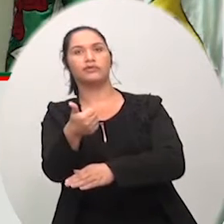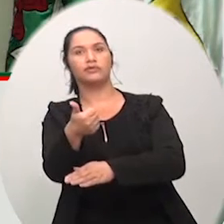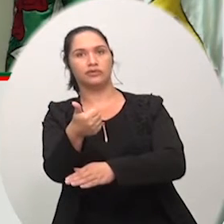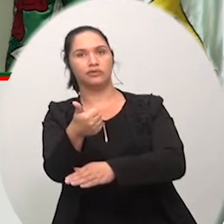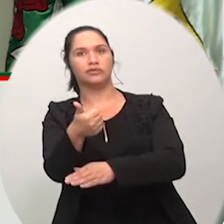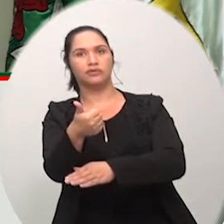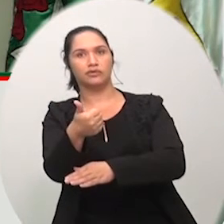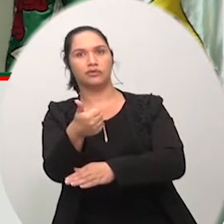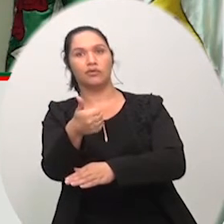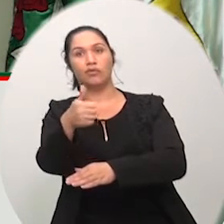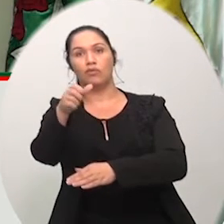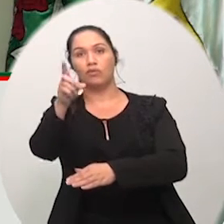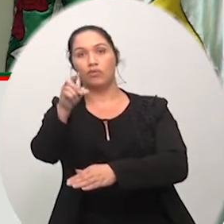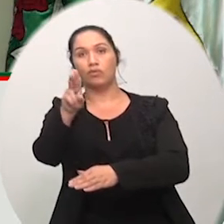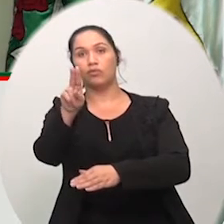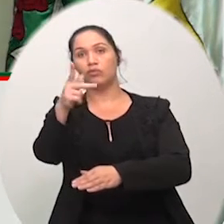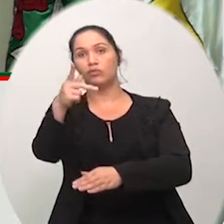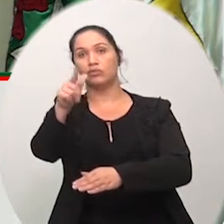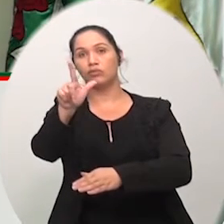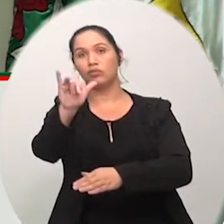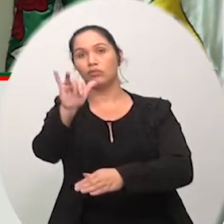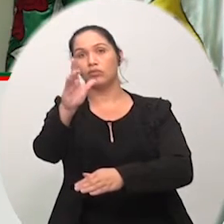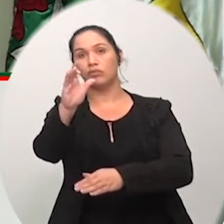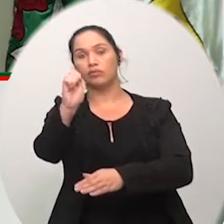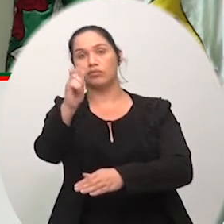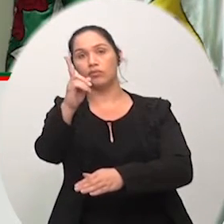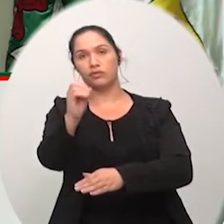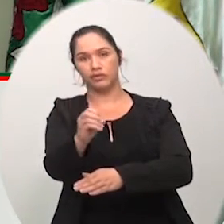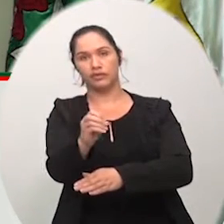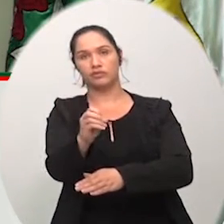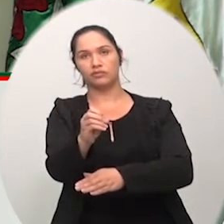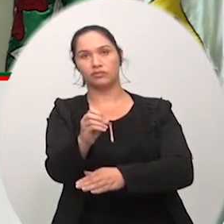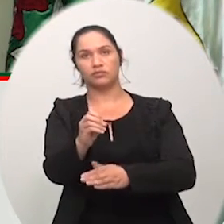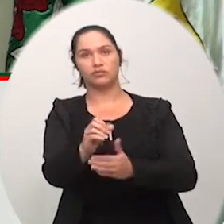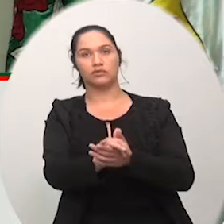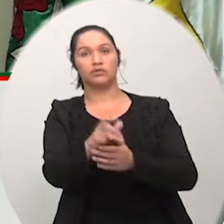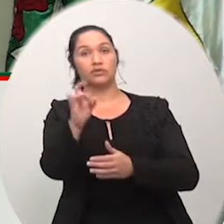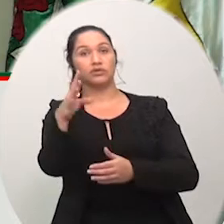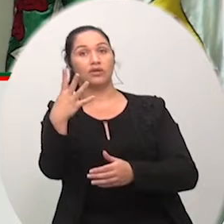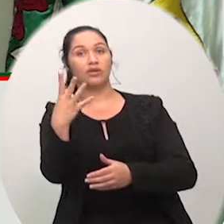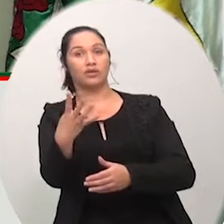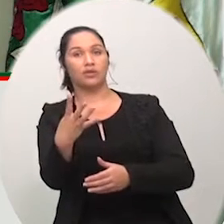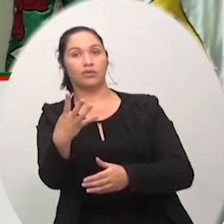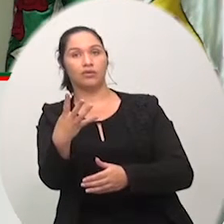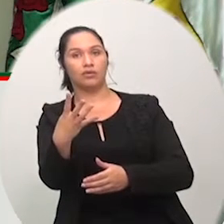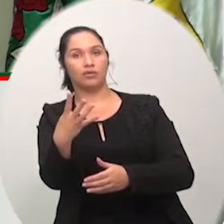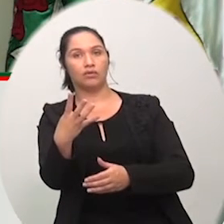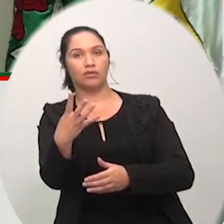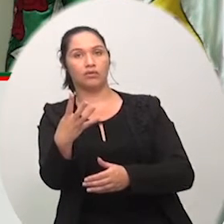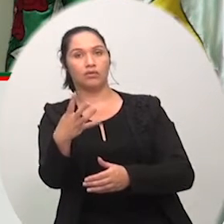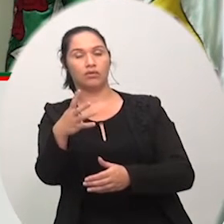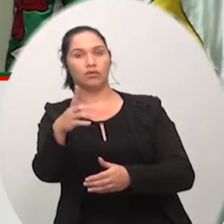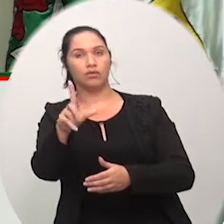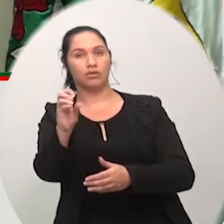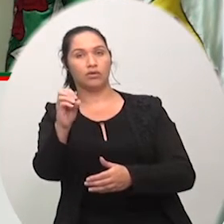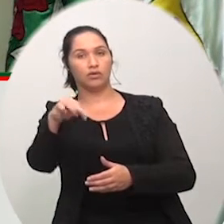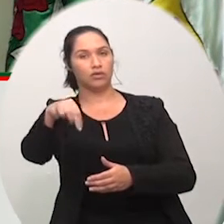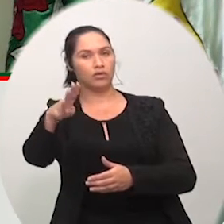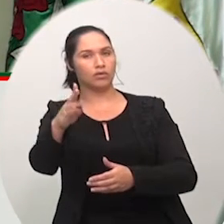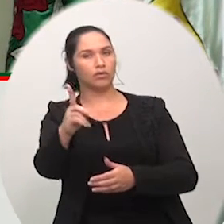lombadas e no trecho Norte como ele é muito mais organizado é mais forte tem um pedágio tem um